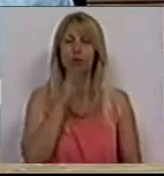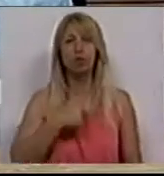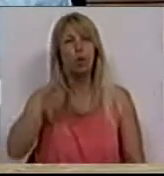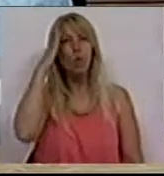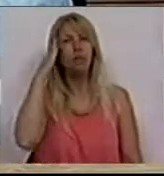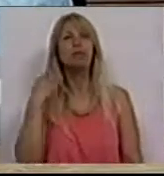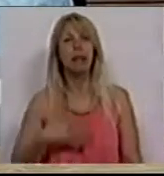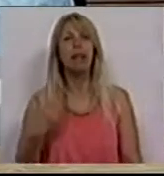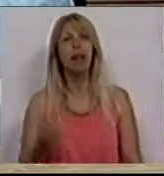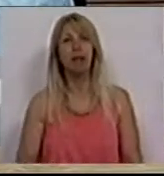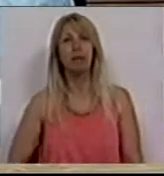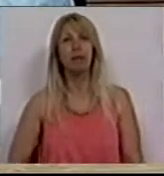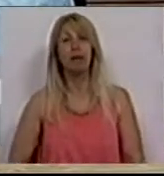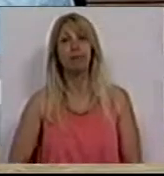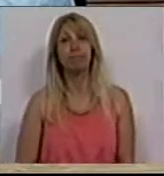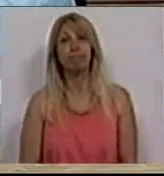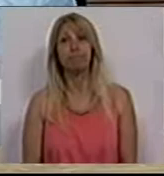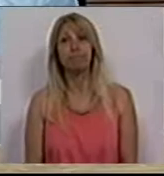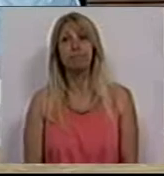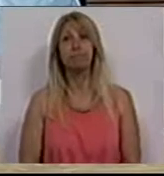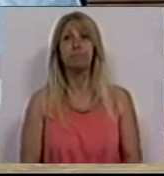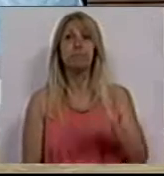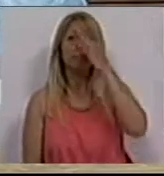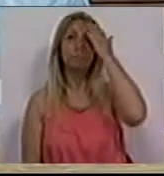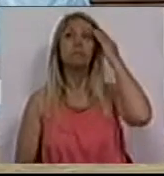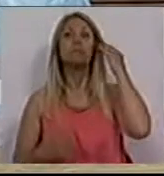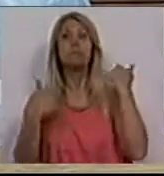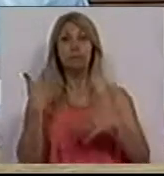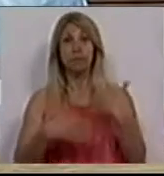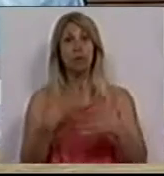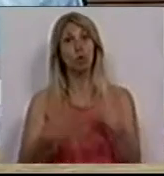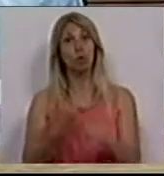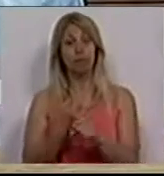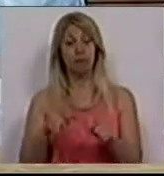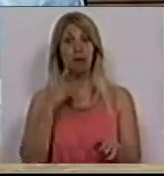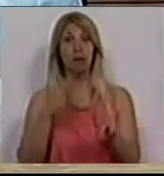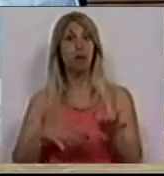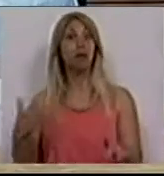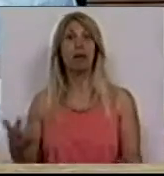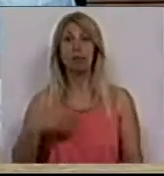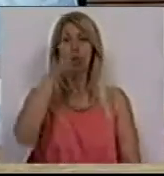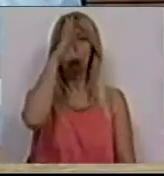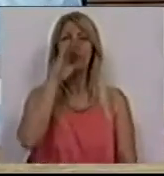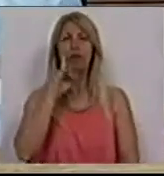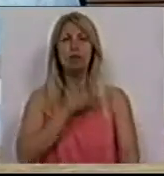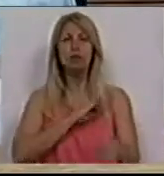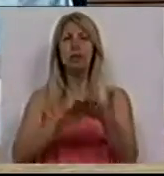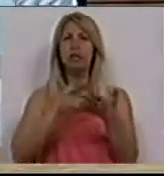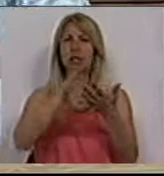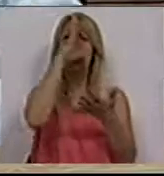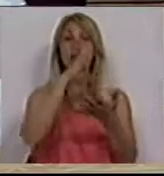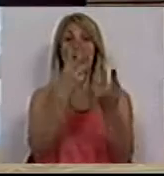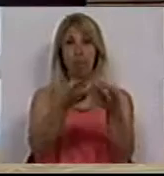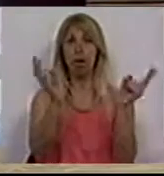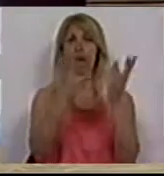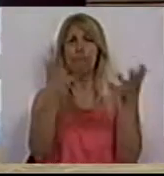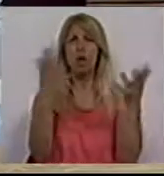enquanto no decorrer dos trabalhos desta Câmara, que o Governo e a Sra. Secretária de Estado e as bancadas